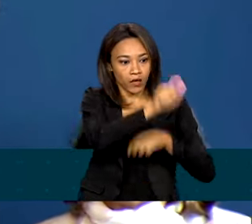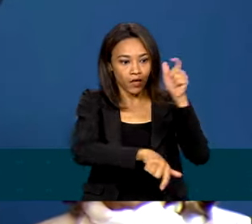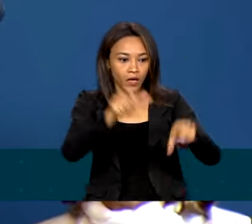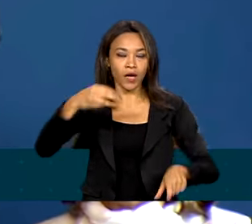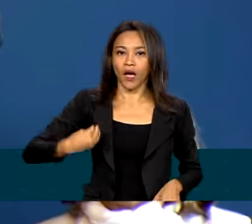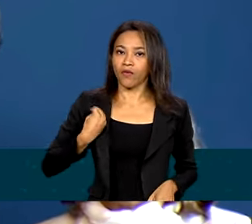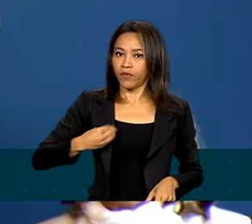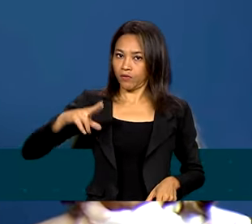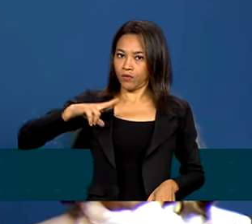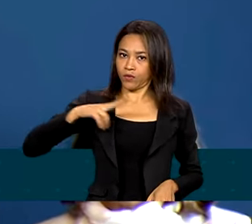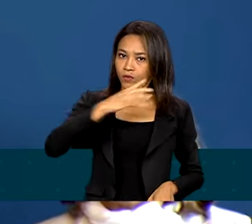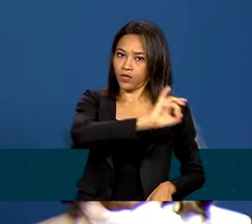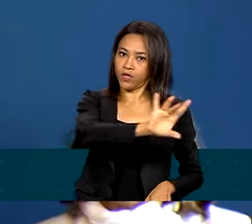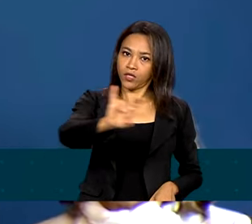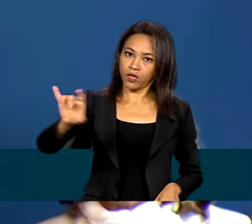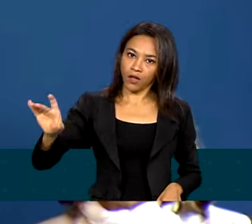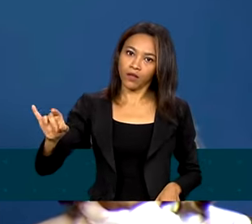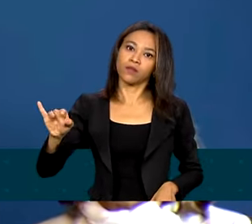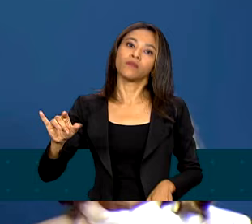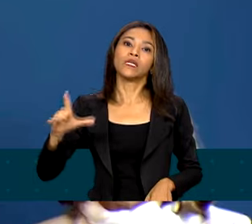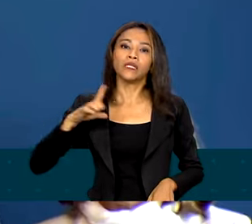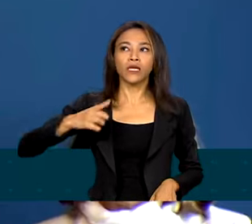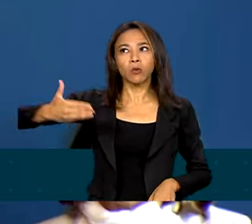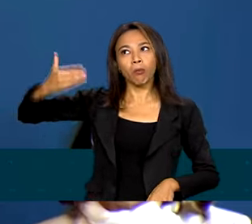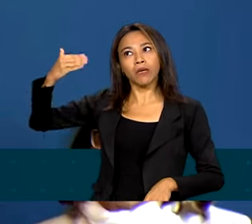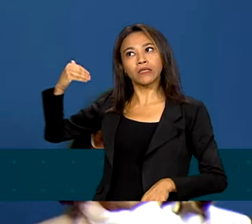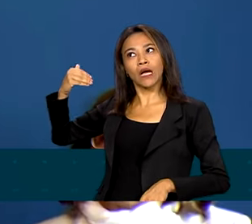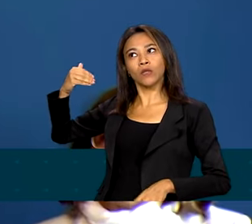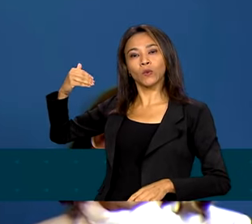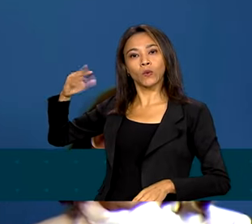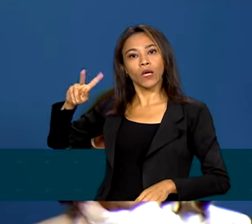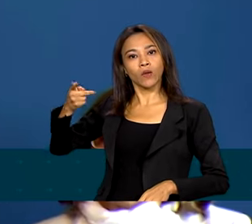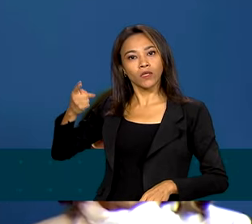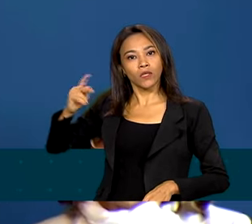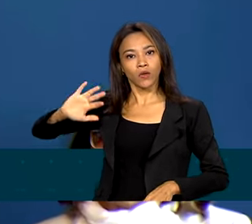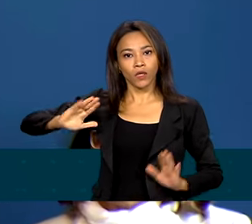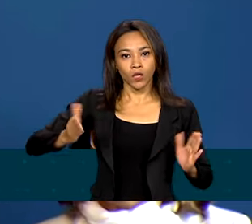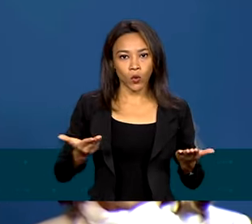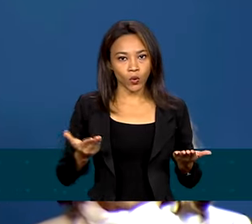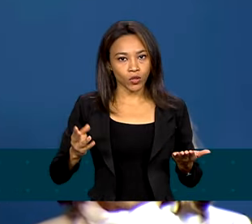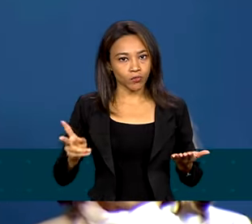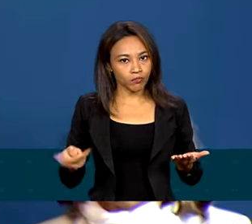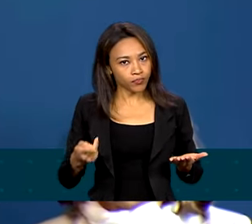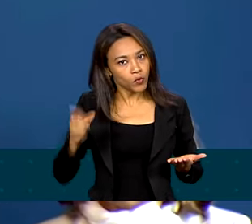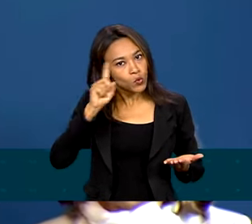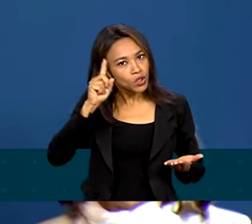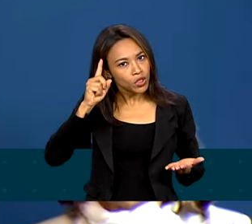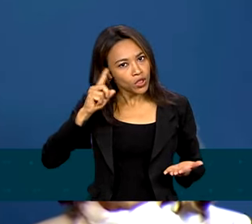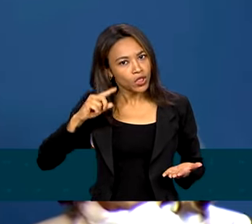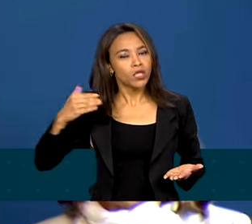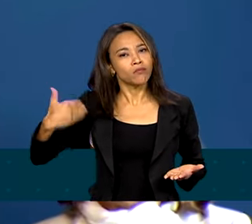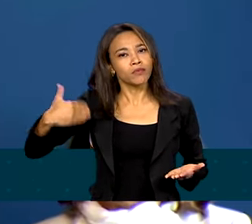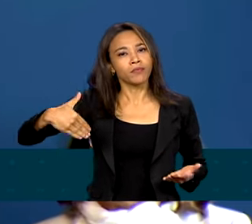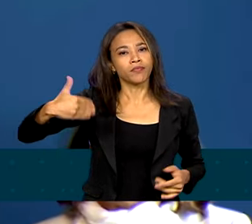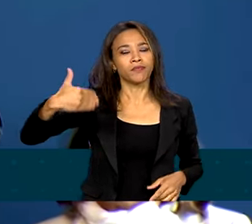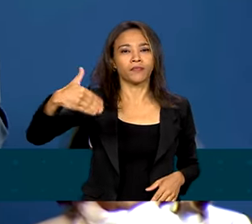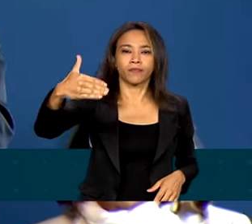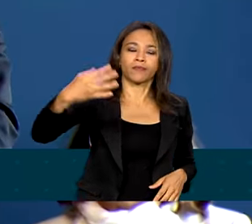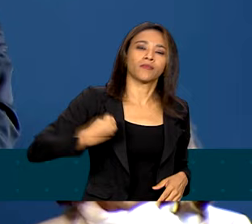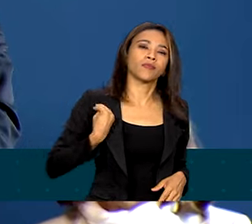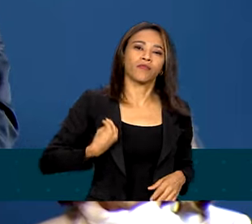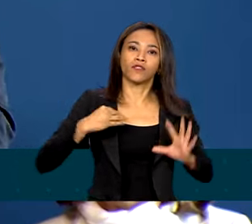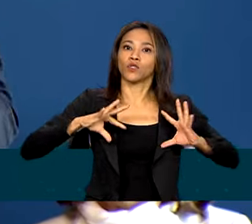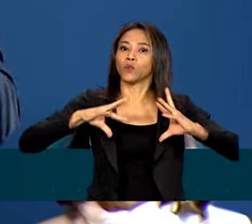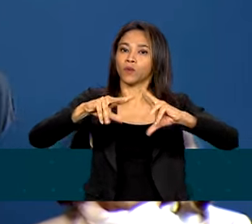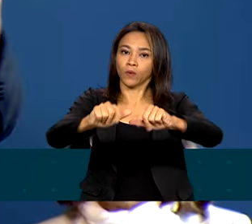Há passado presente nesse seminário, há presente, há rotina, há cotidiano na vida de todas e de